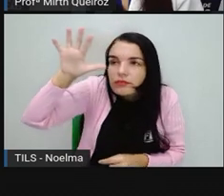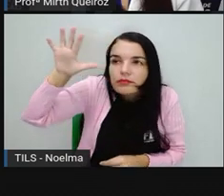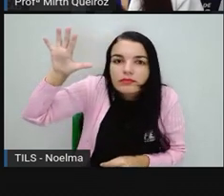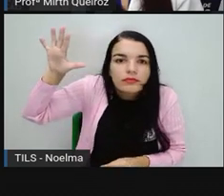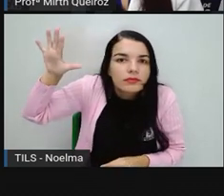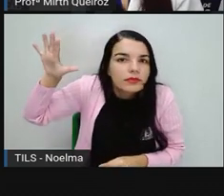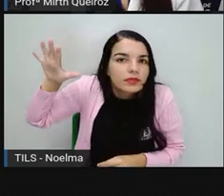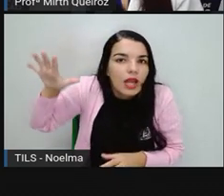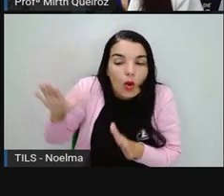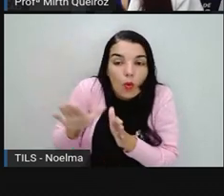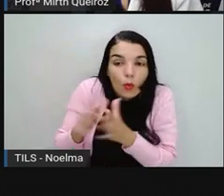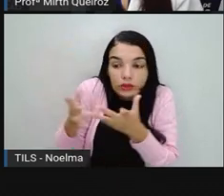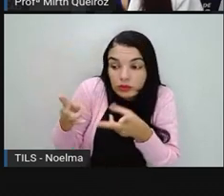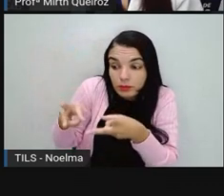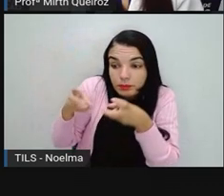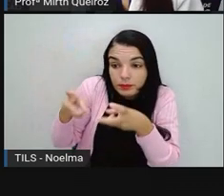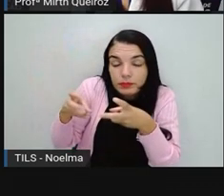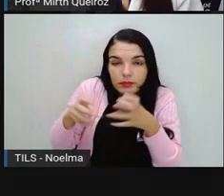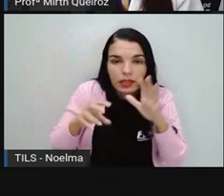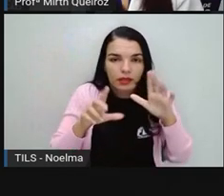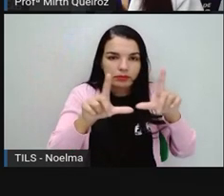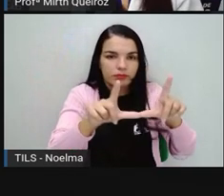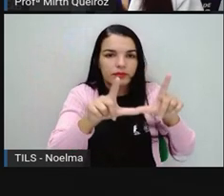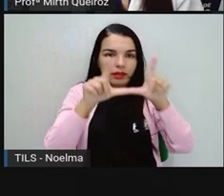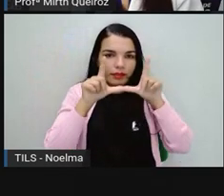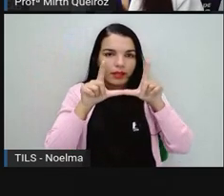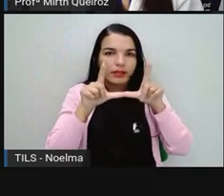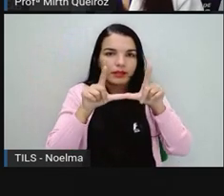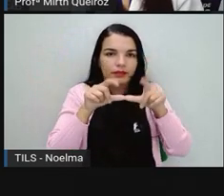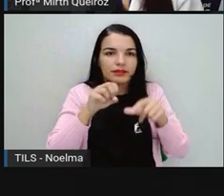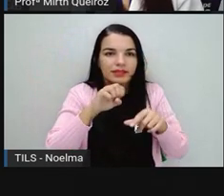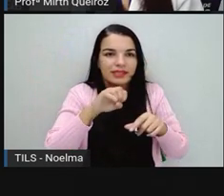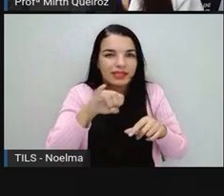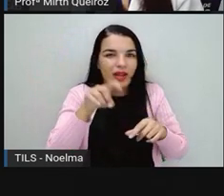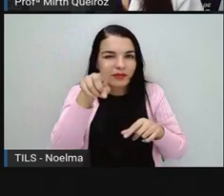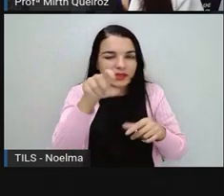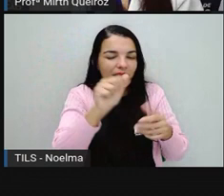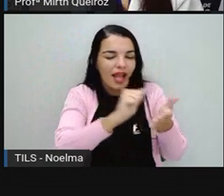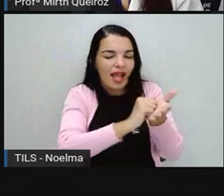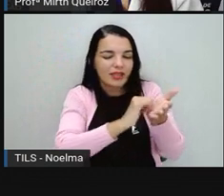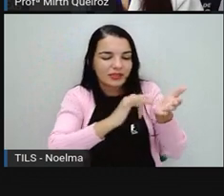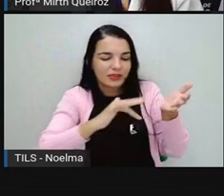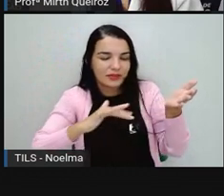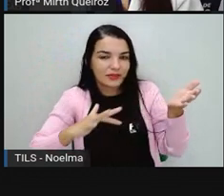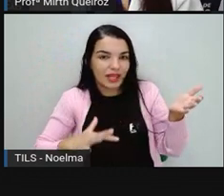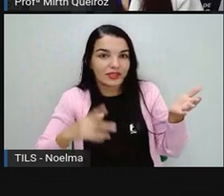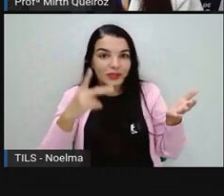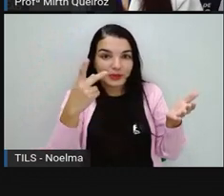observar essa tela. Essa será a sua atividade.